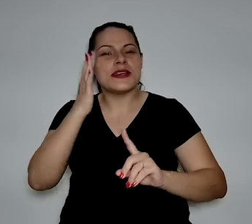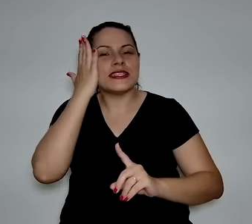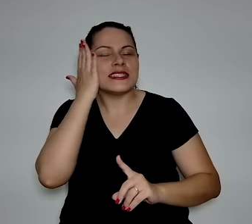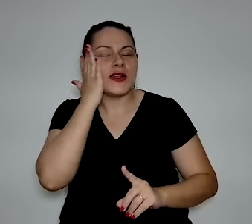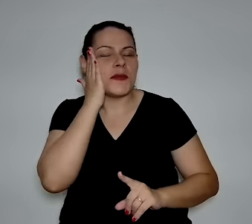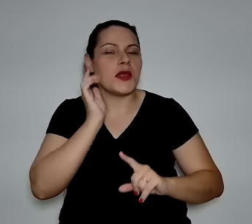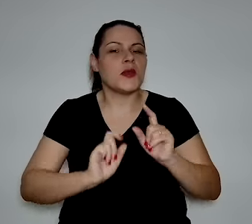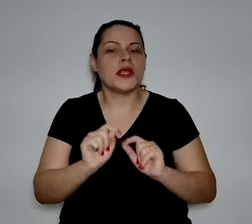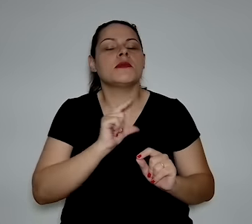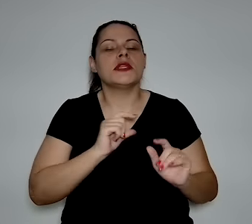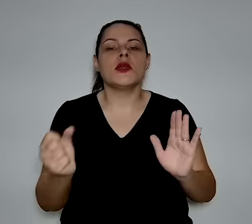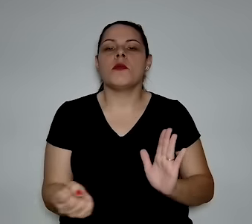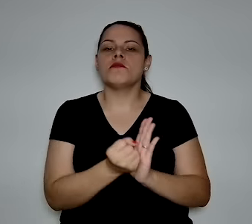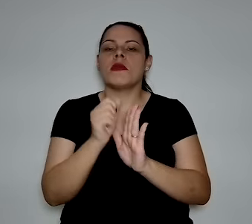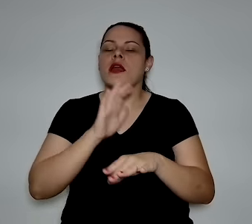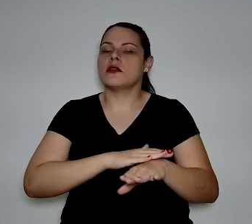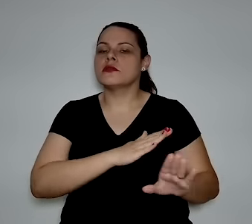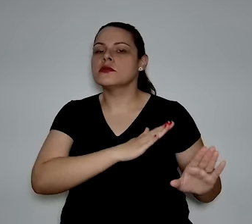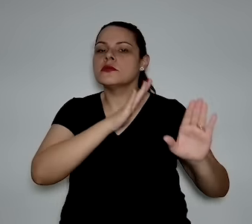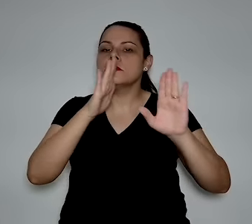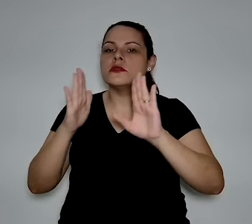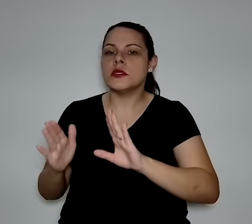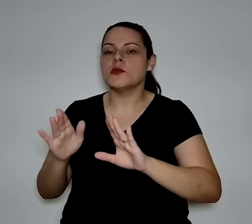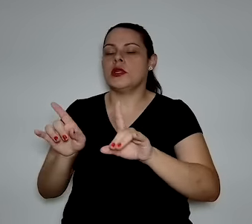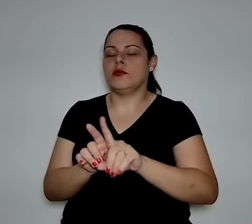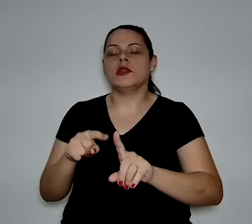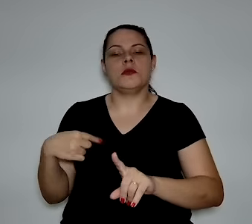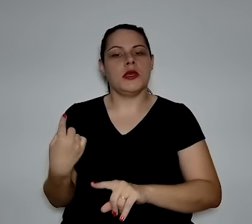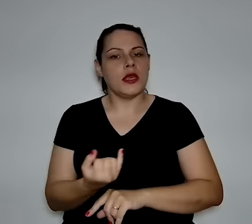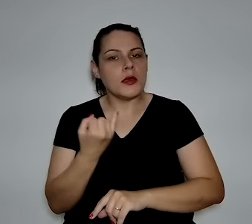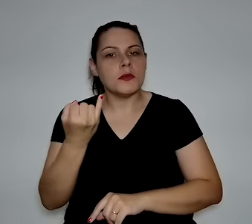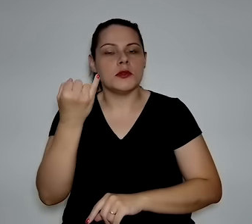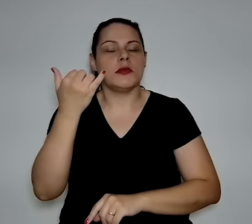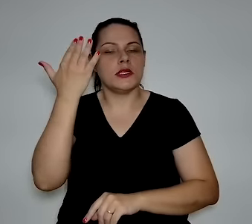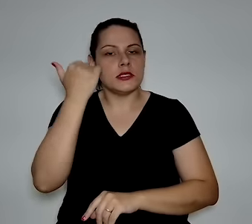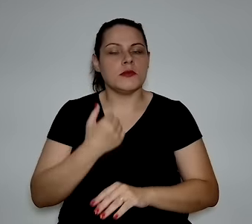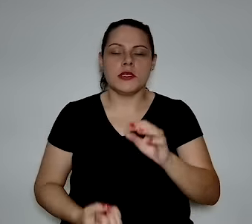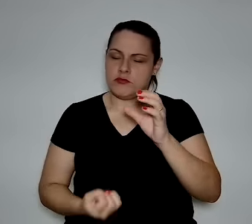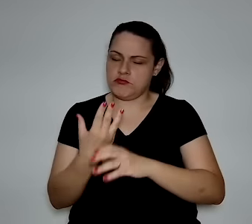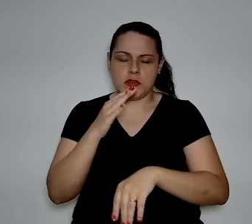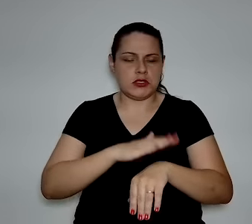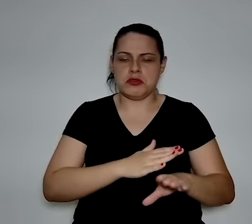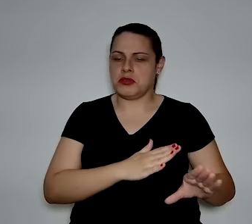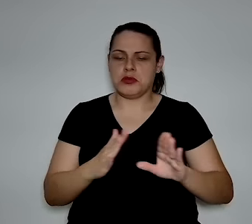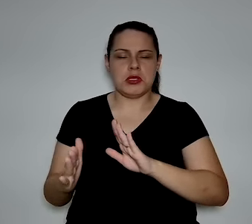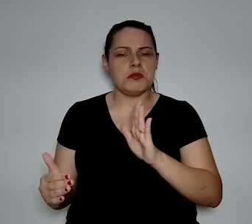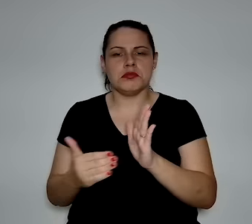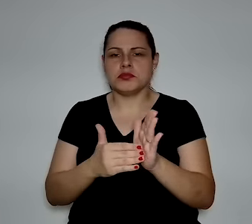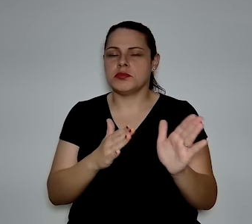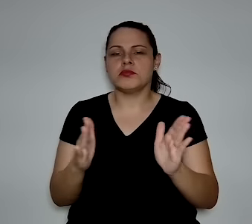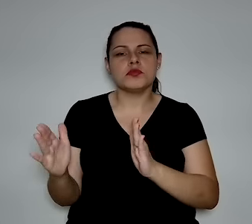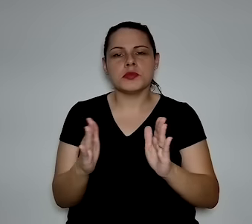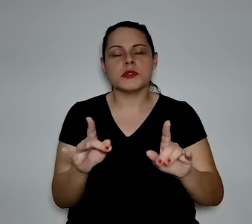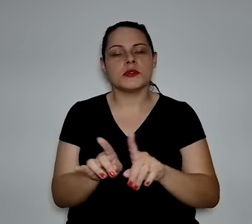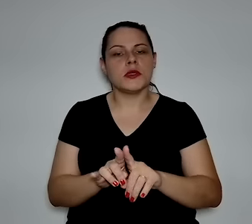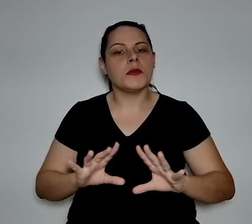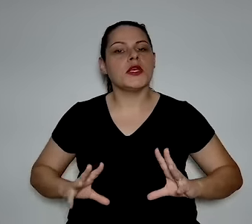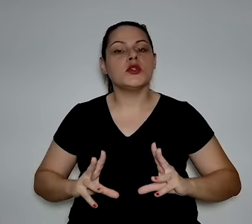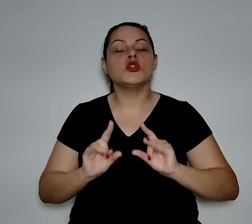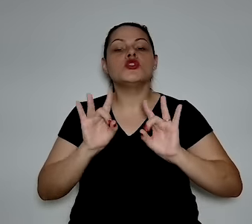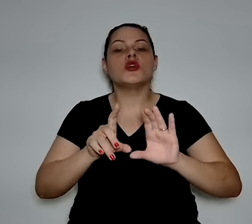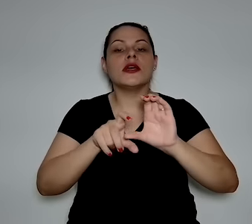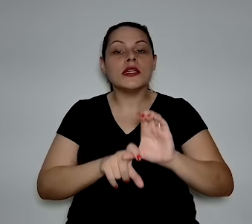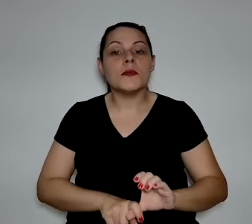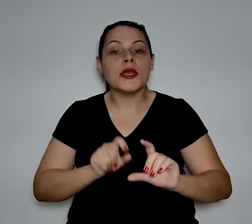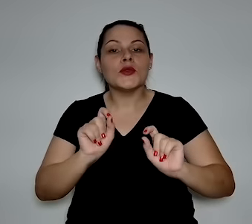Mas tem que ter um marco temporal e a gente estabelece um marco temporal para isso também, mas